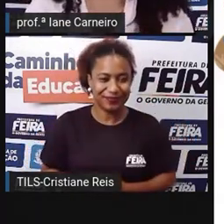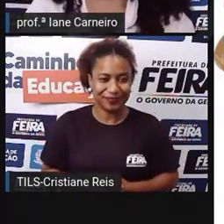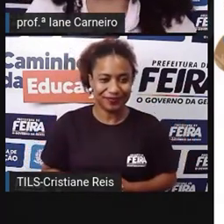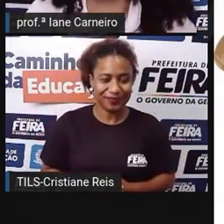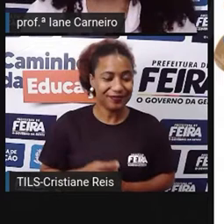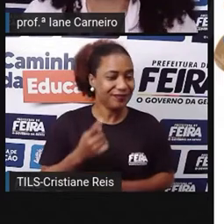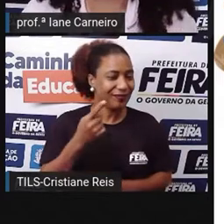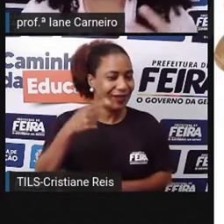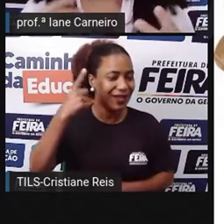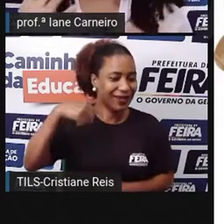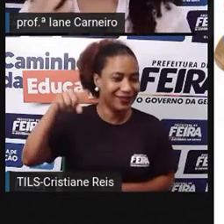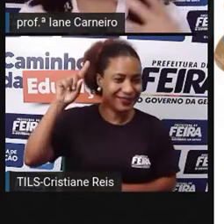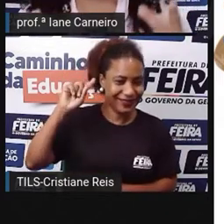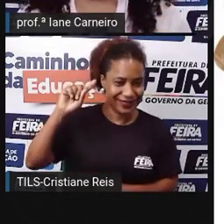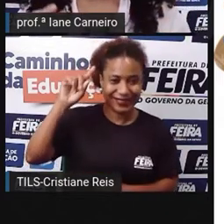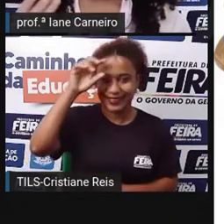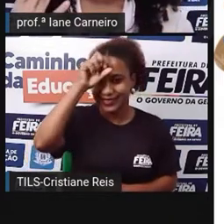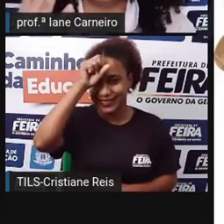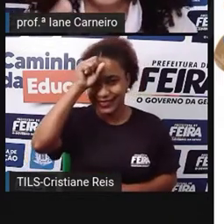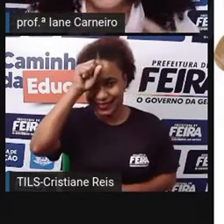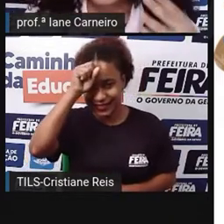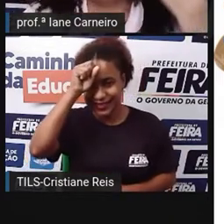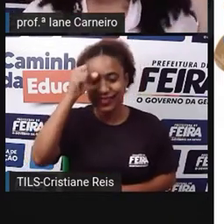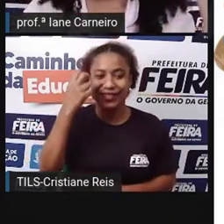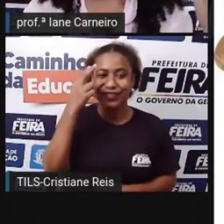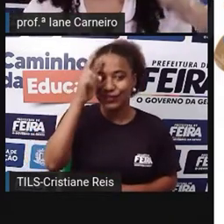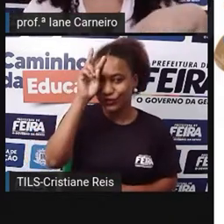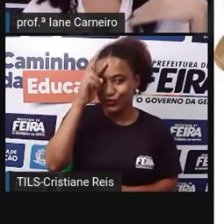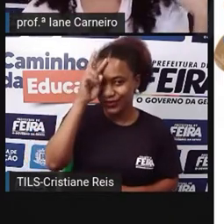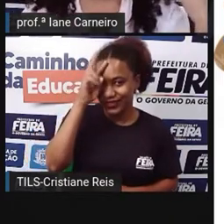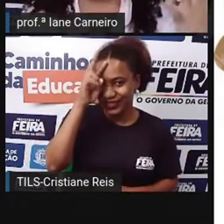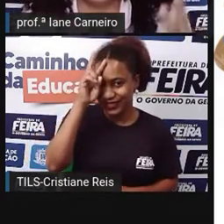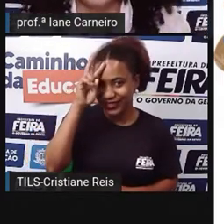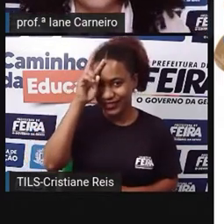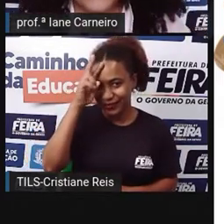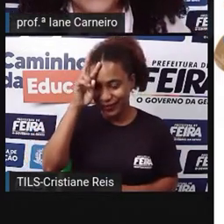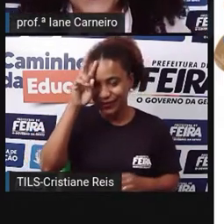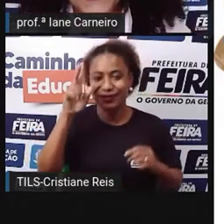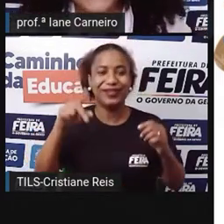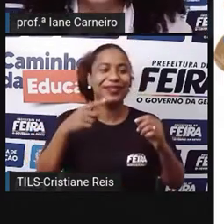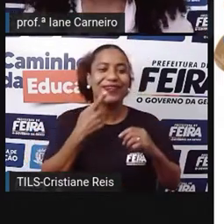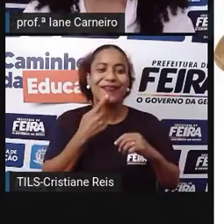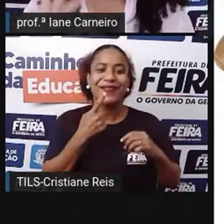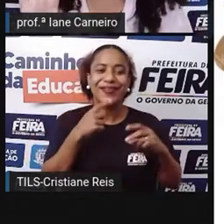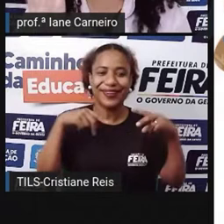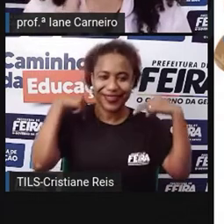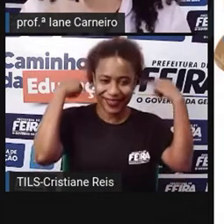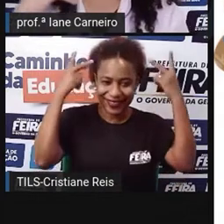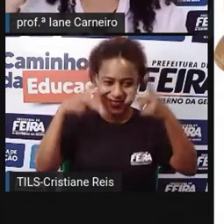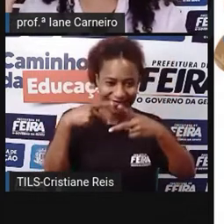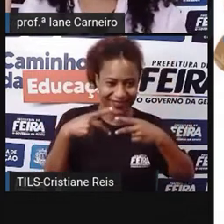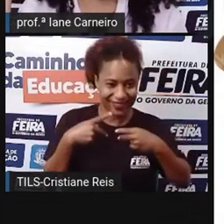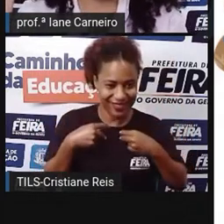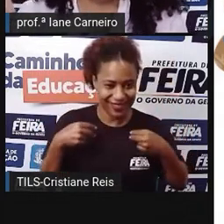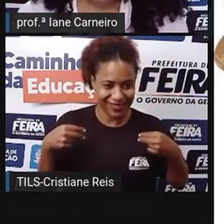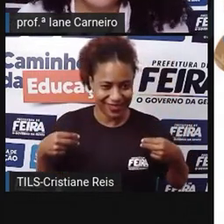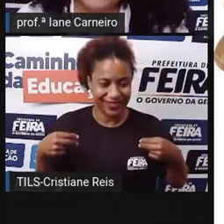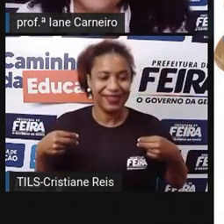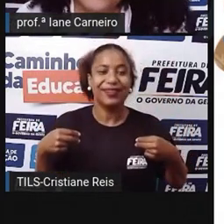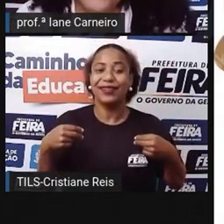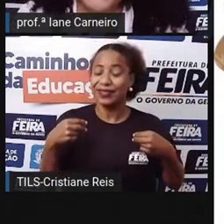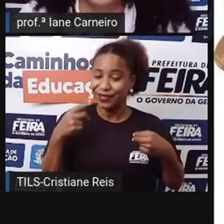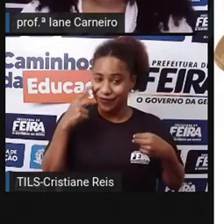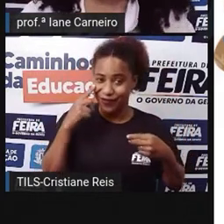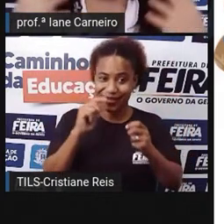na aula anterior, nós vimos a história, relembramos a história da Chapeuzinho Vermelho, nós vimos uma nova versão